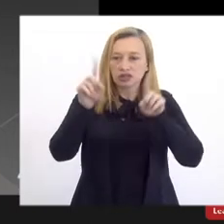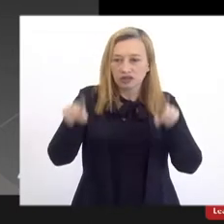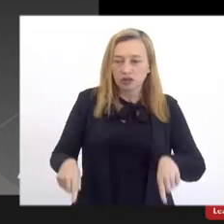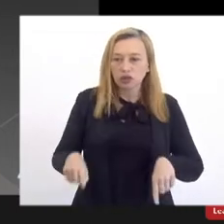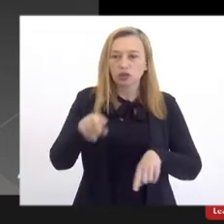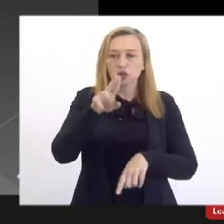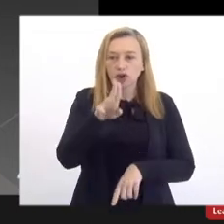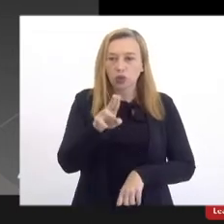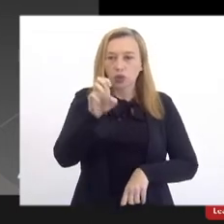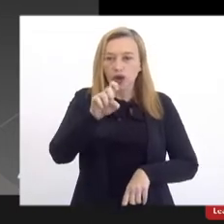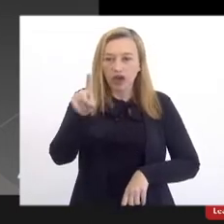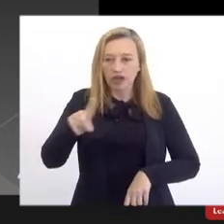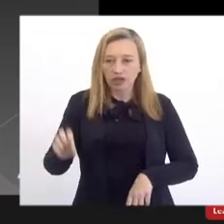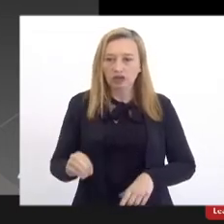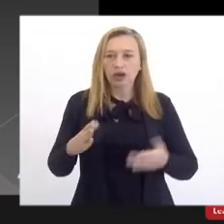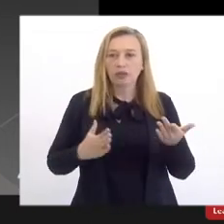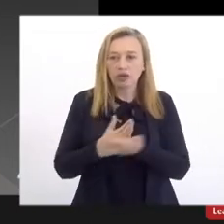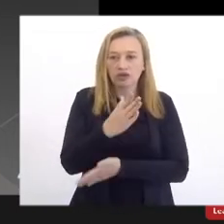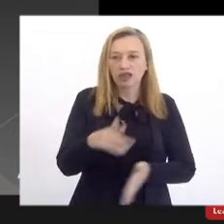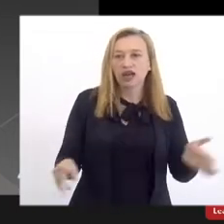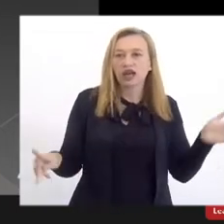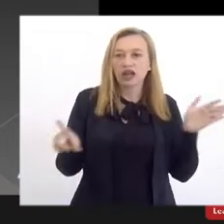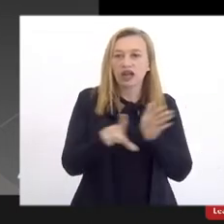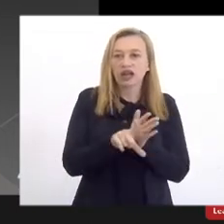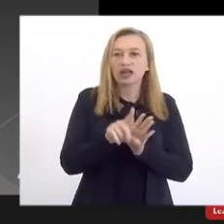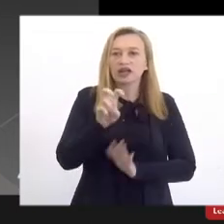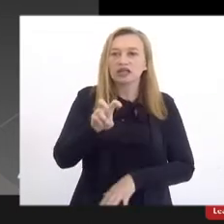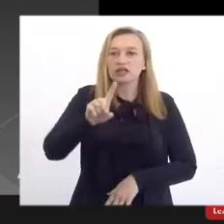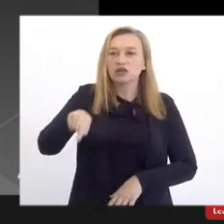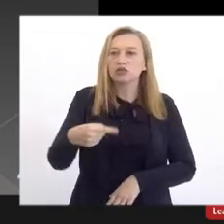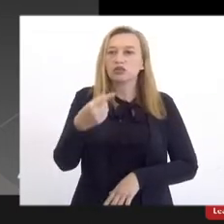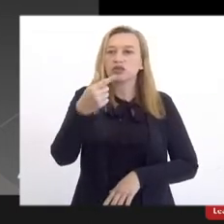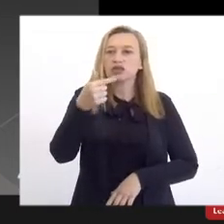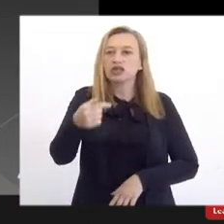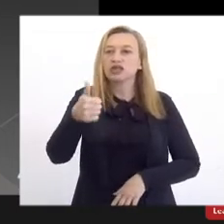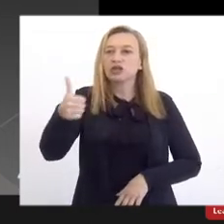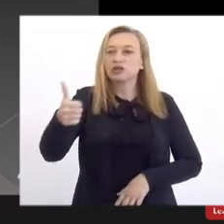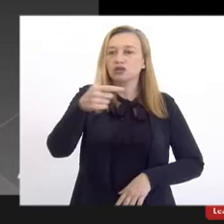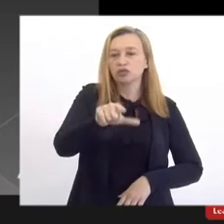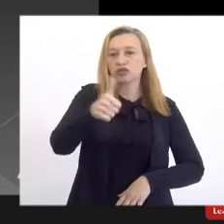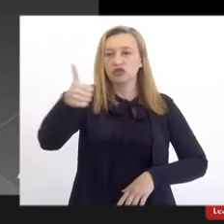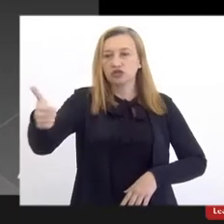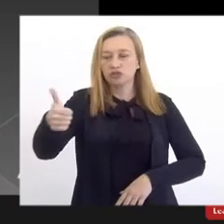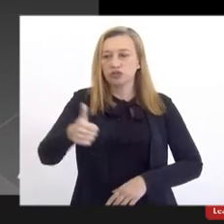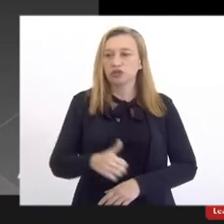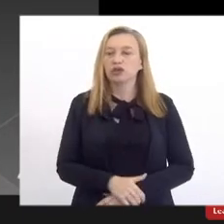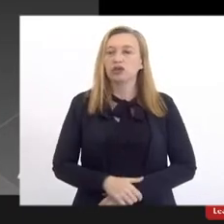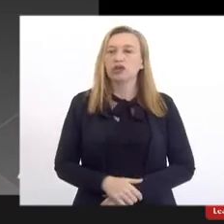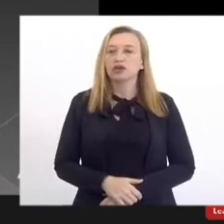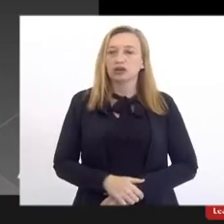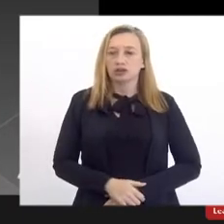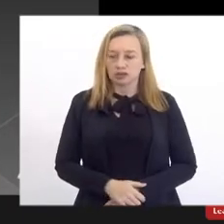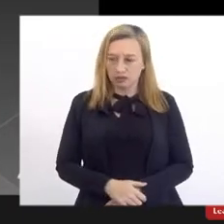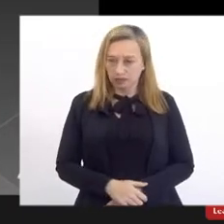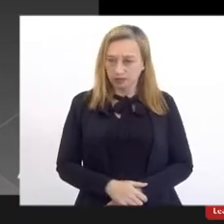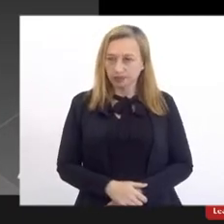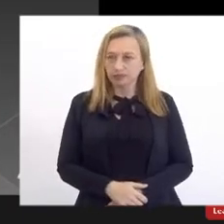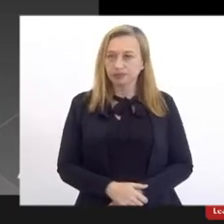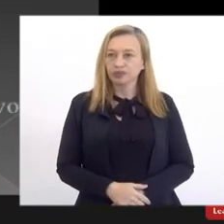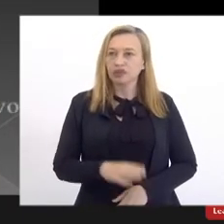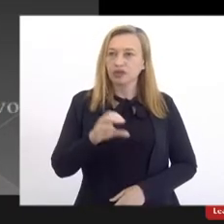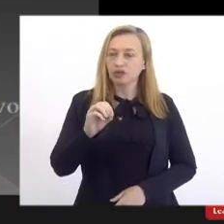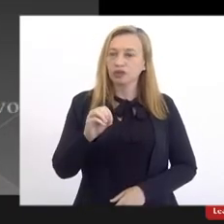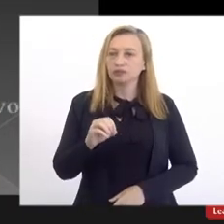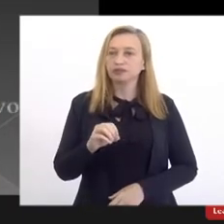aprovada e sancionada a Lei 5.071 de 2021. É uma condição sine qua non, a